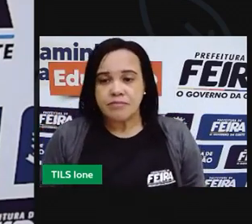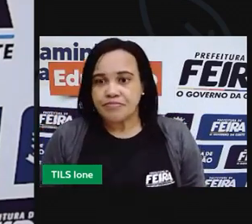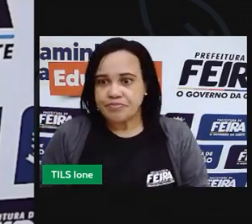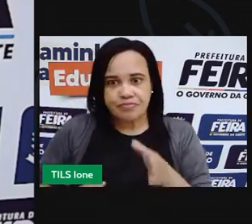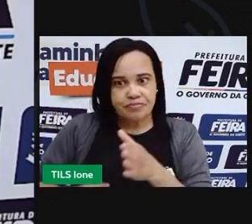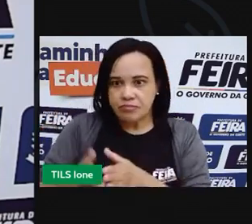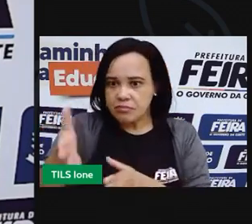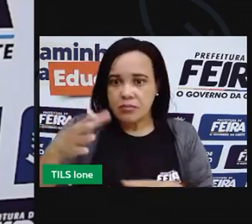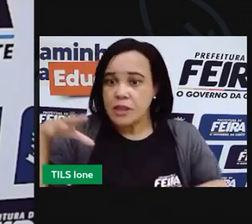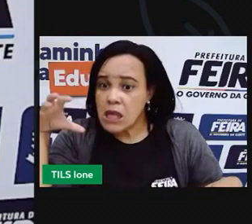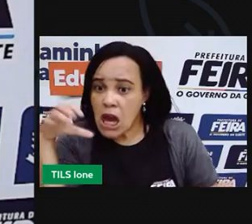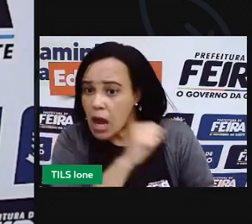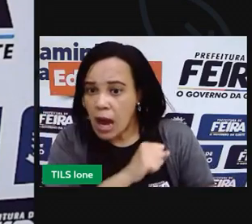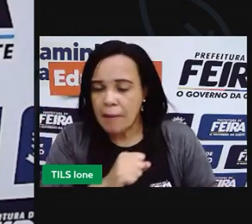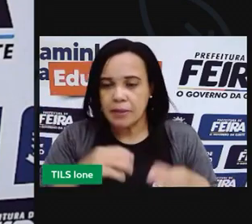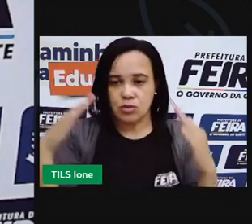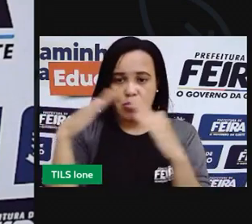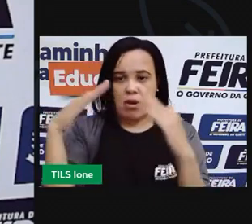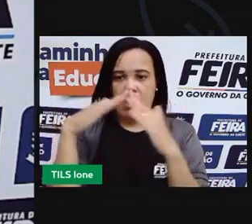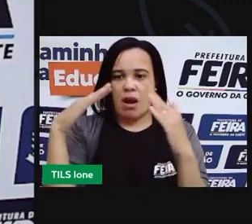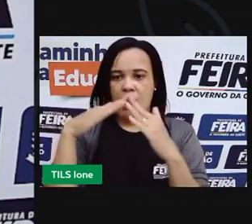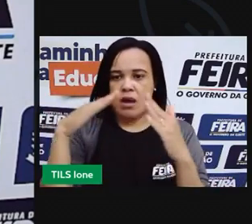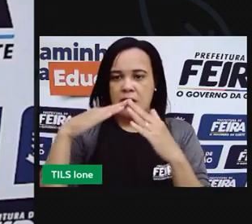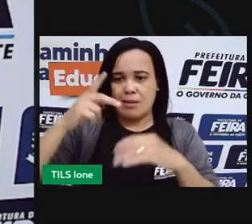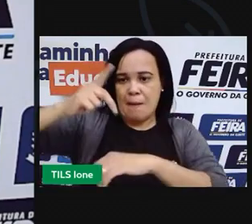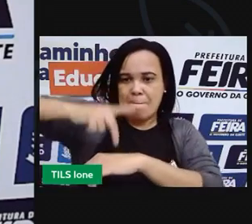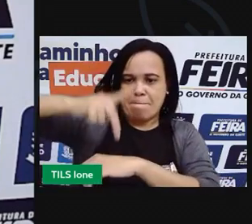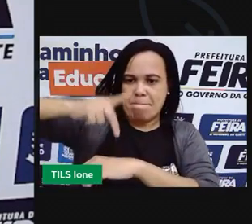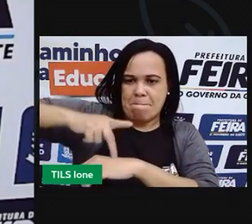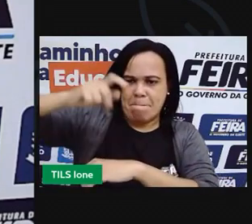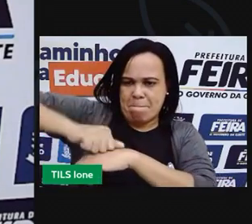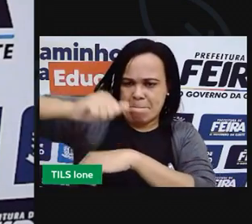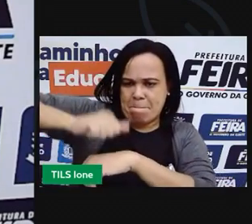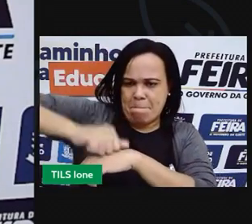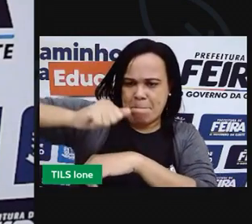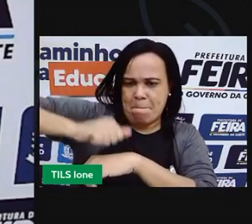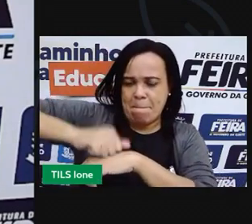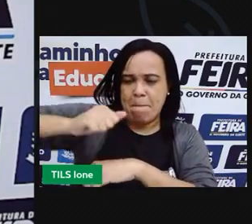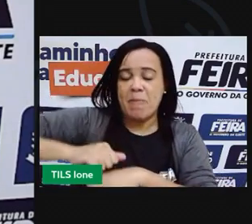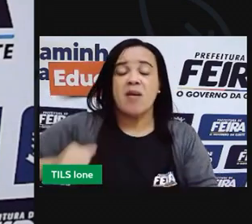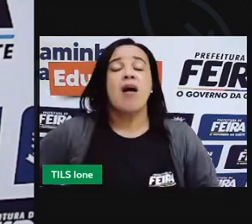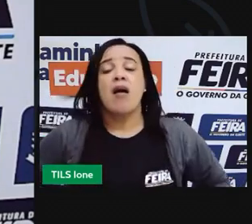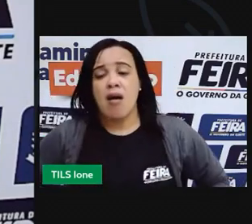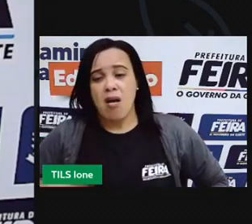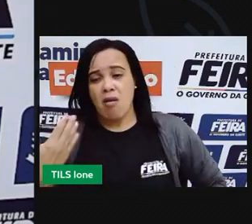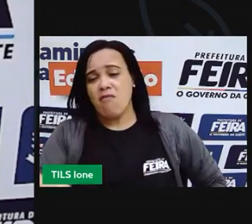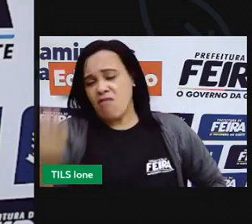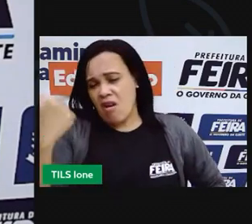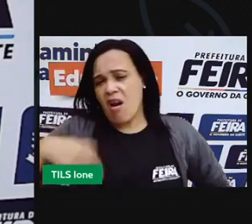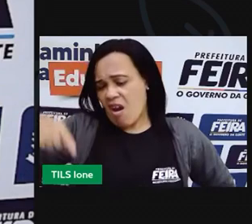do último irmão, que era feita de pedra. E disse assim.